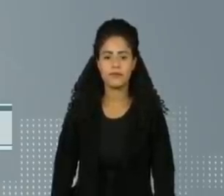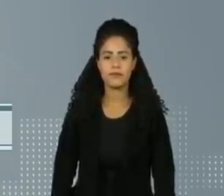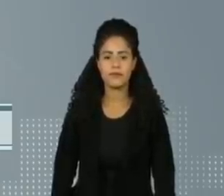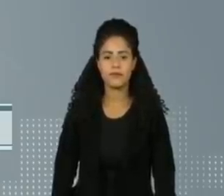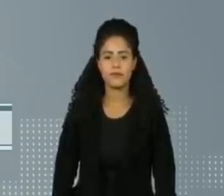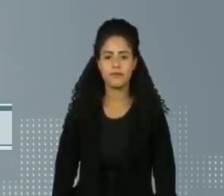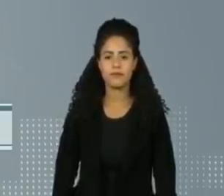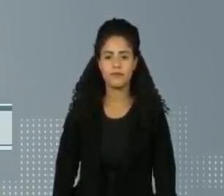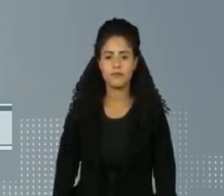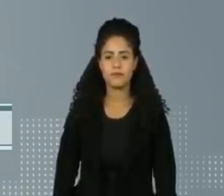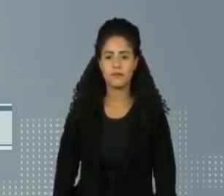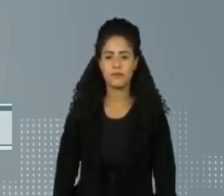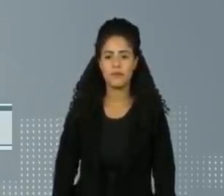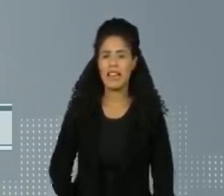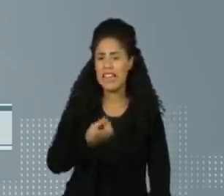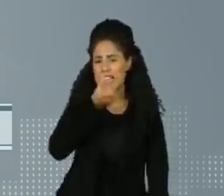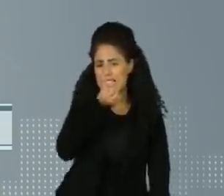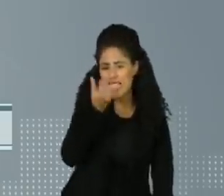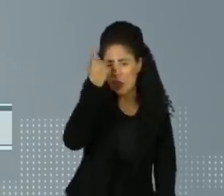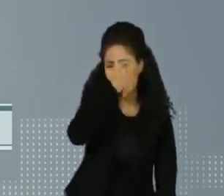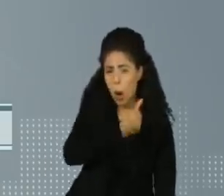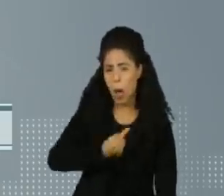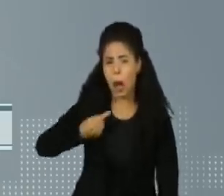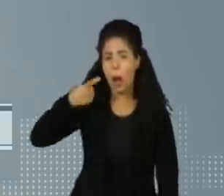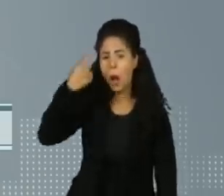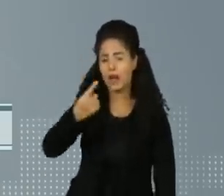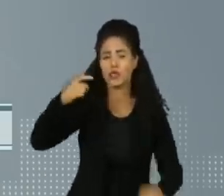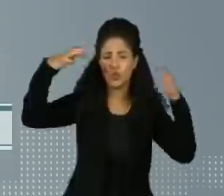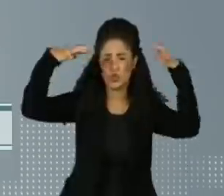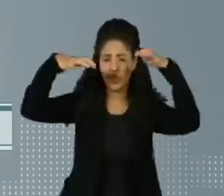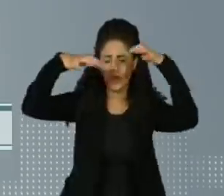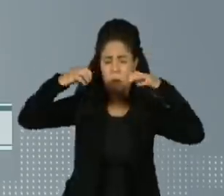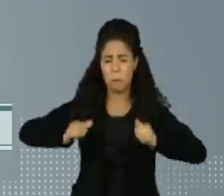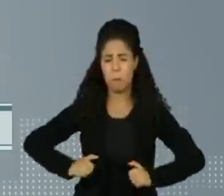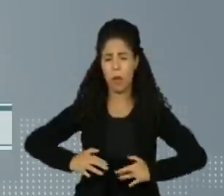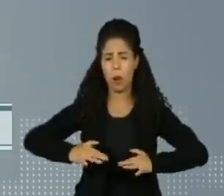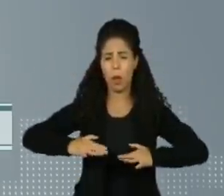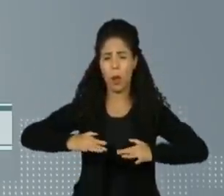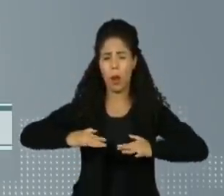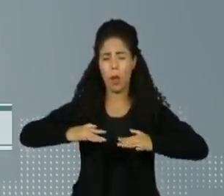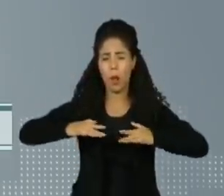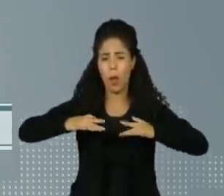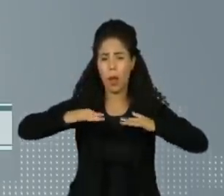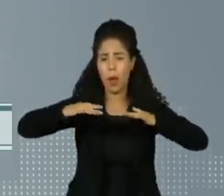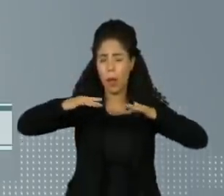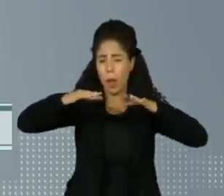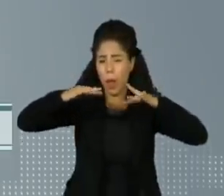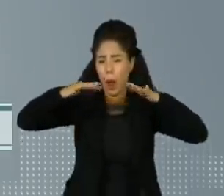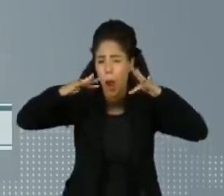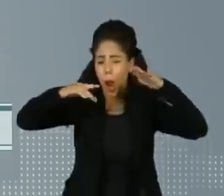Num período de seis horas, choveu mais do que todo o volume esperado para o mês de fevereiro.